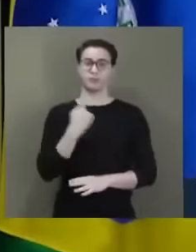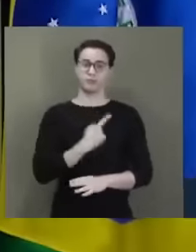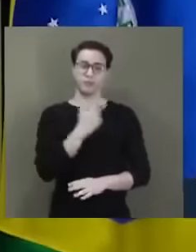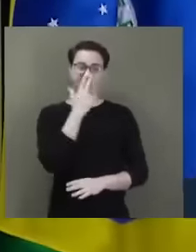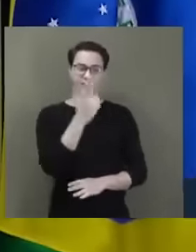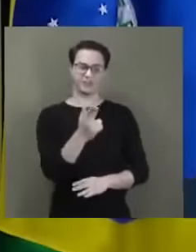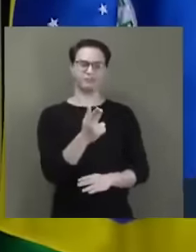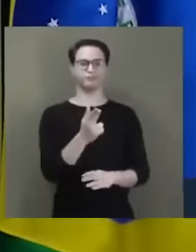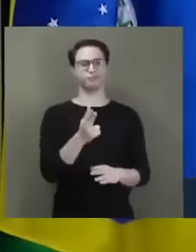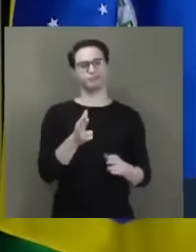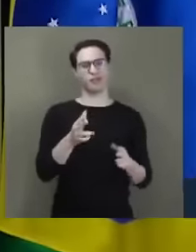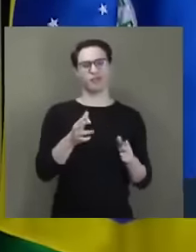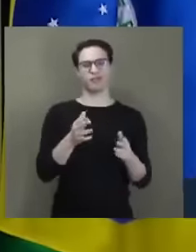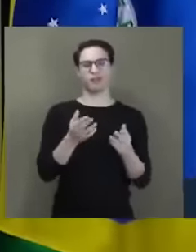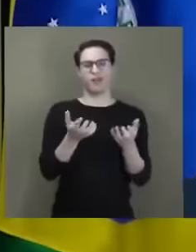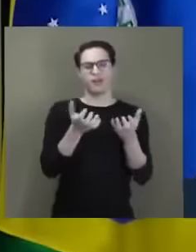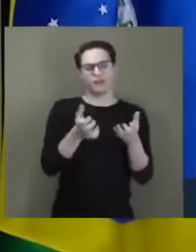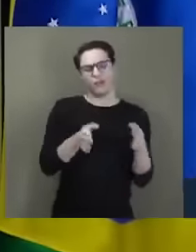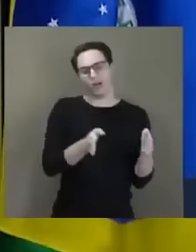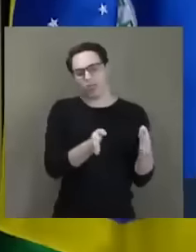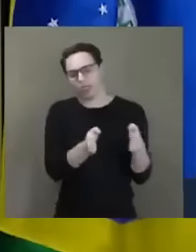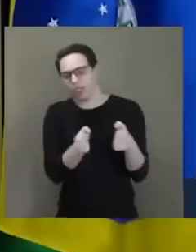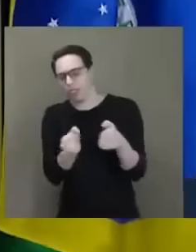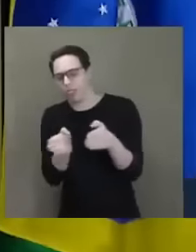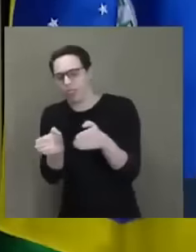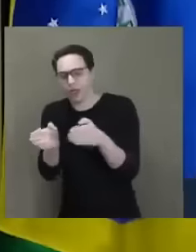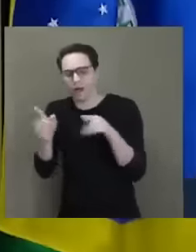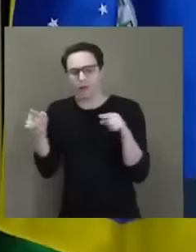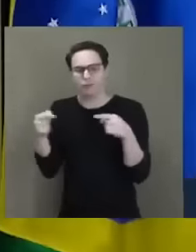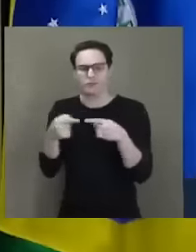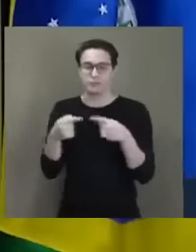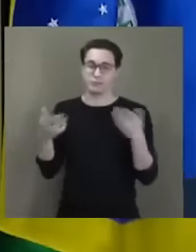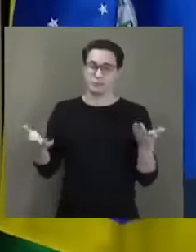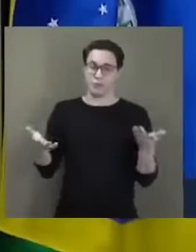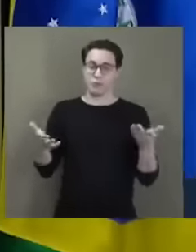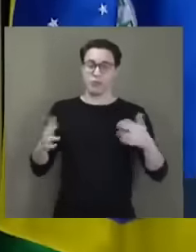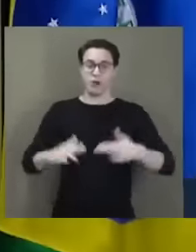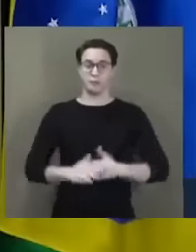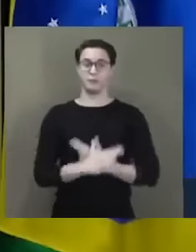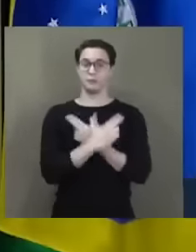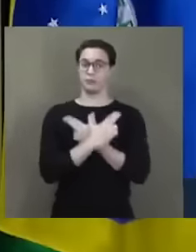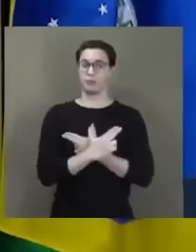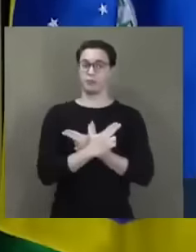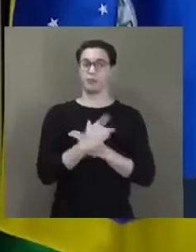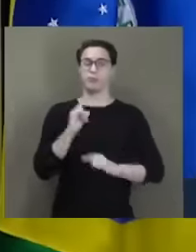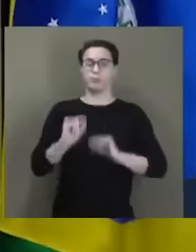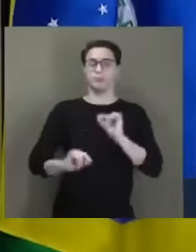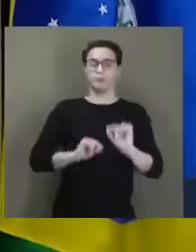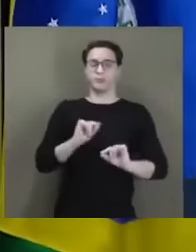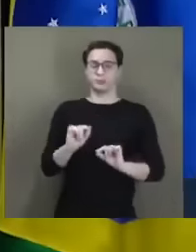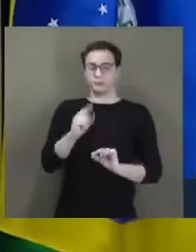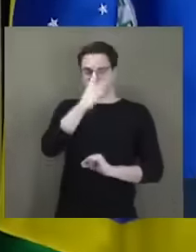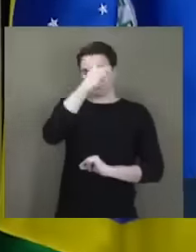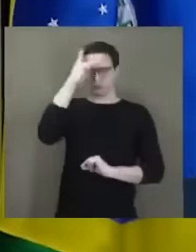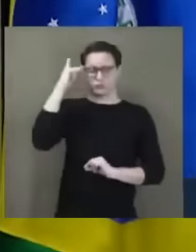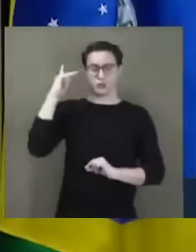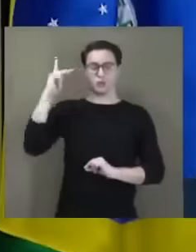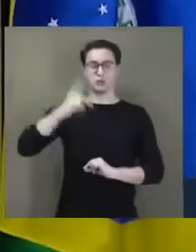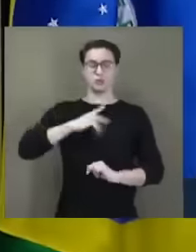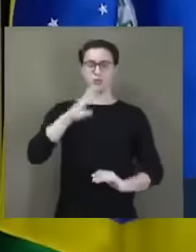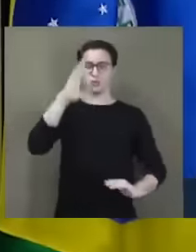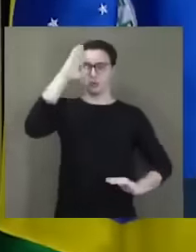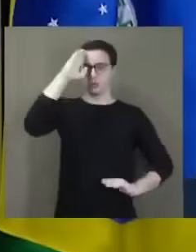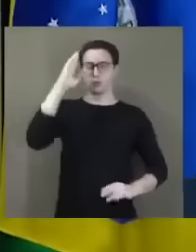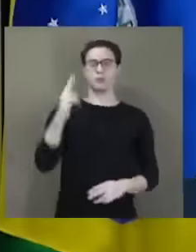para isso. No caso das Forças Armadas, os seus comandantes não podem se omitir